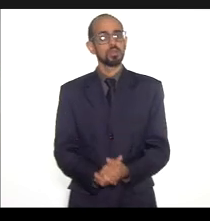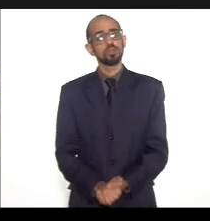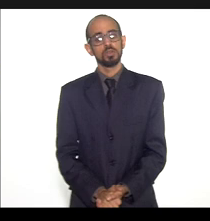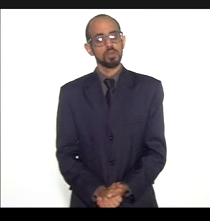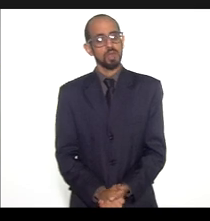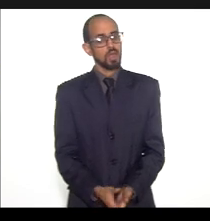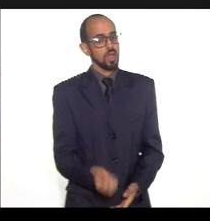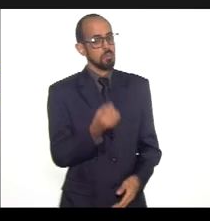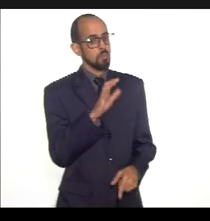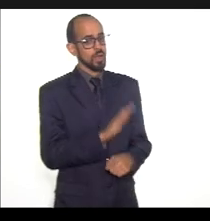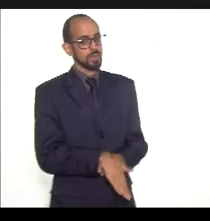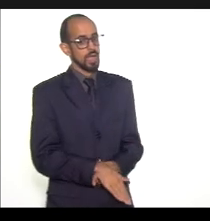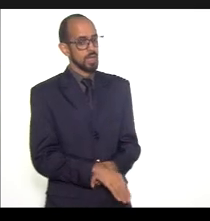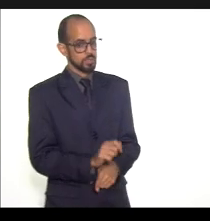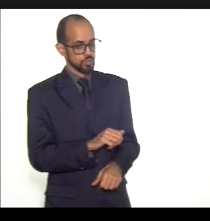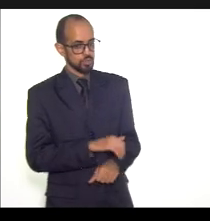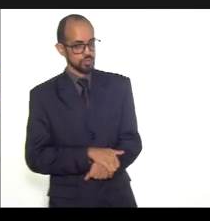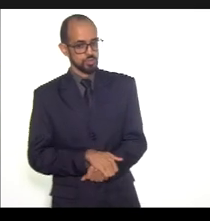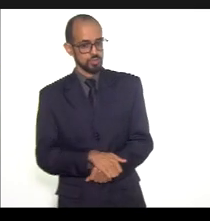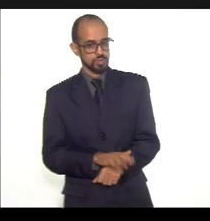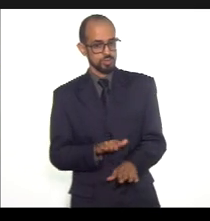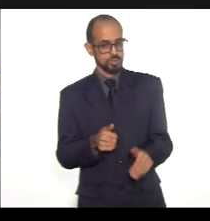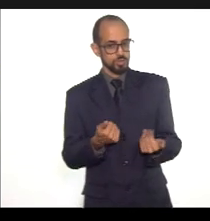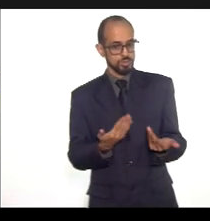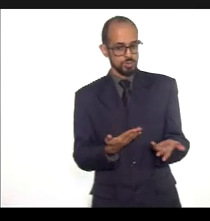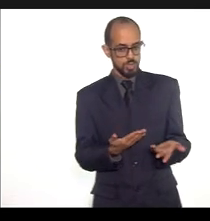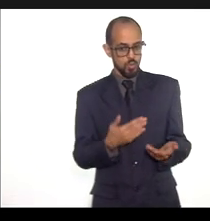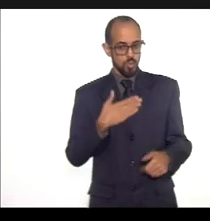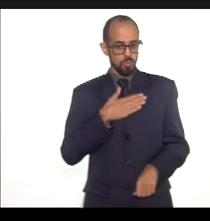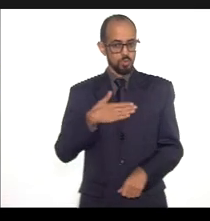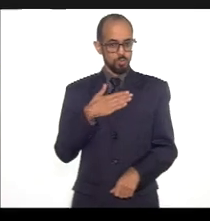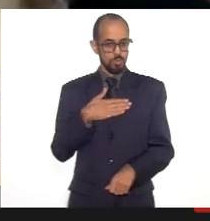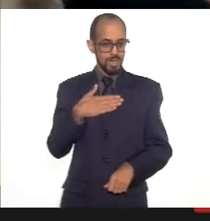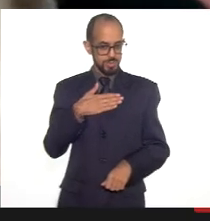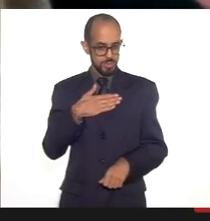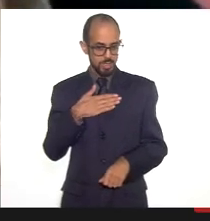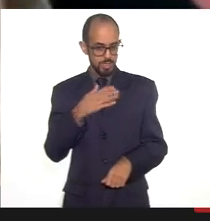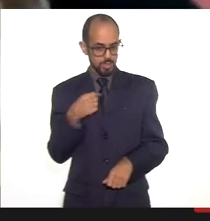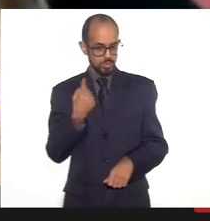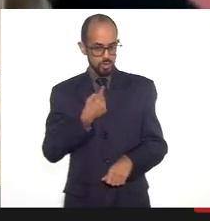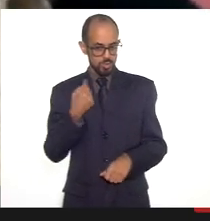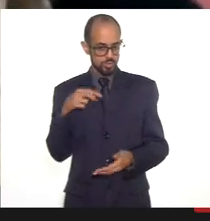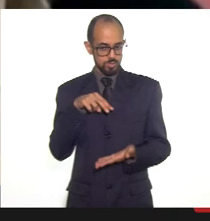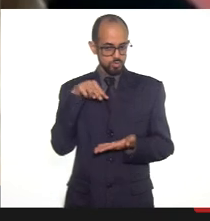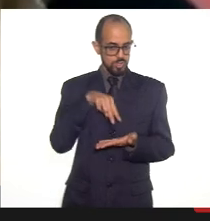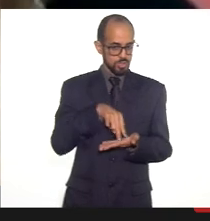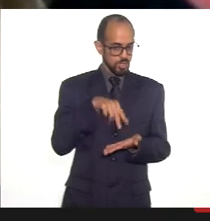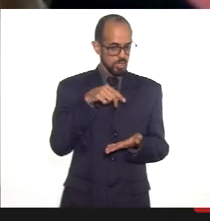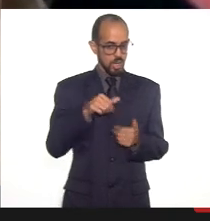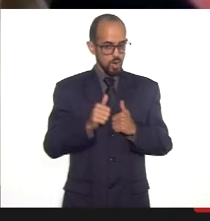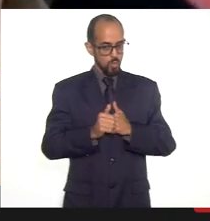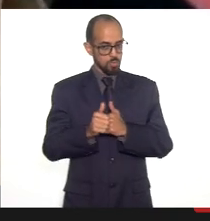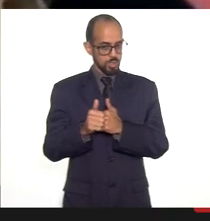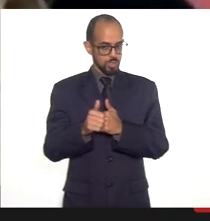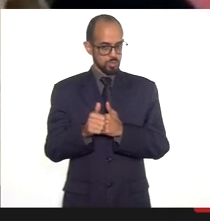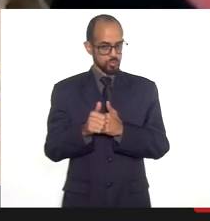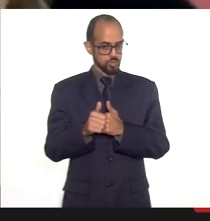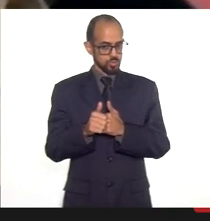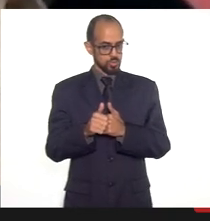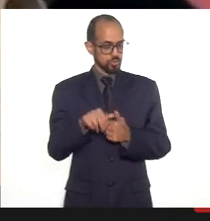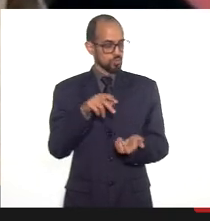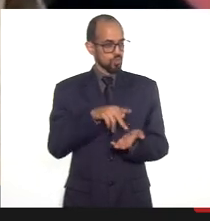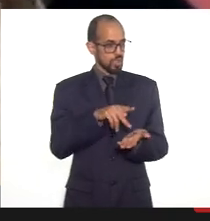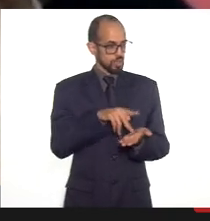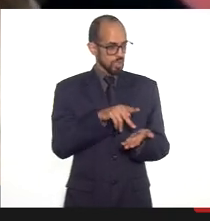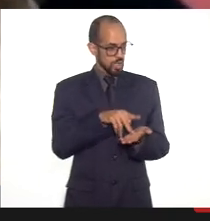boa tarde com muito prazer que a gente está aqui acompanhando e realmente